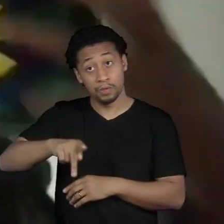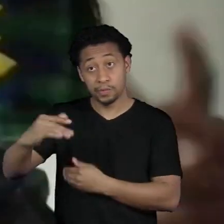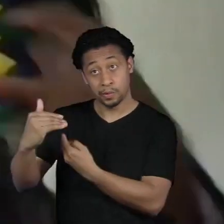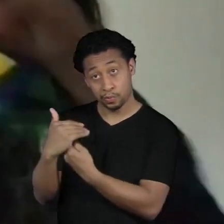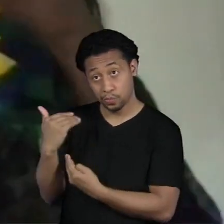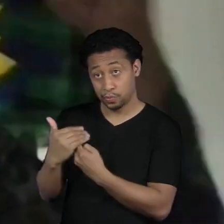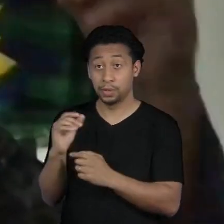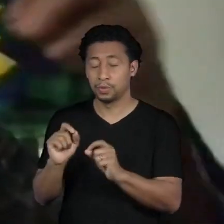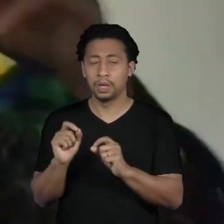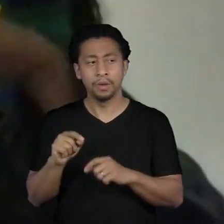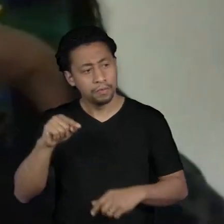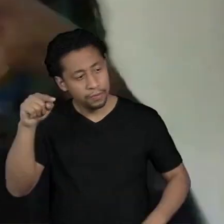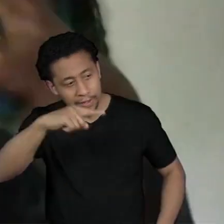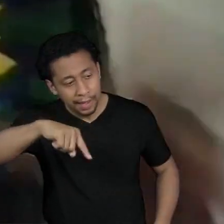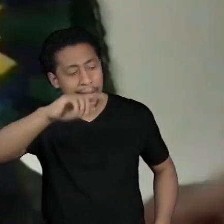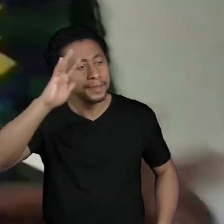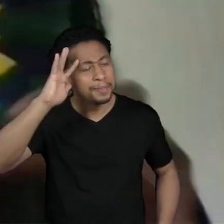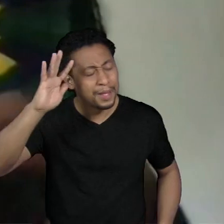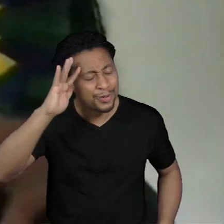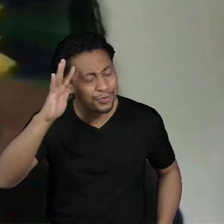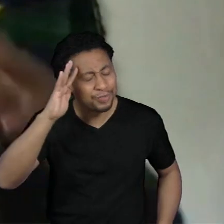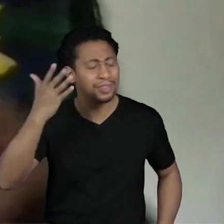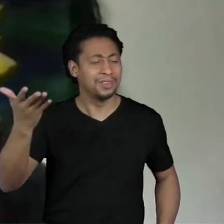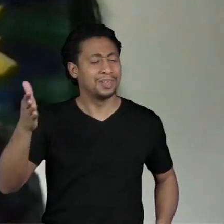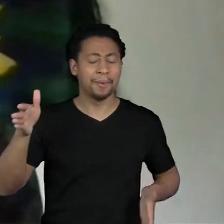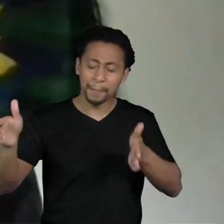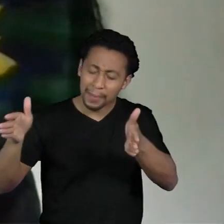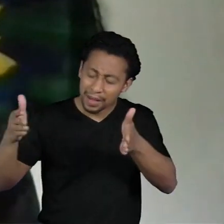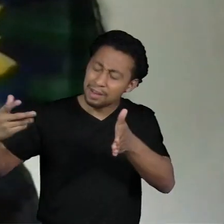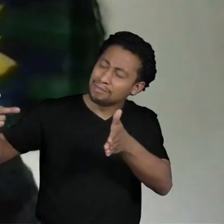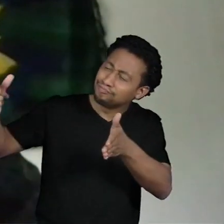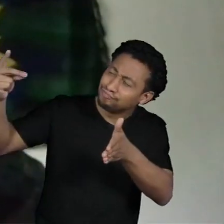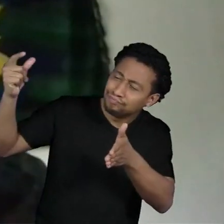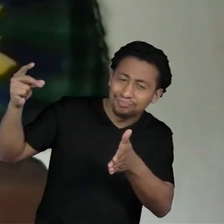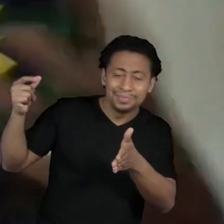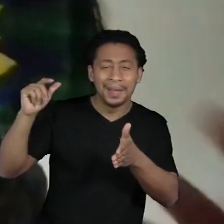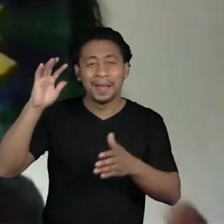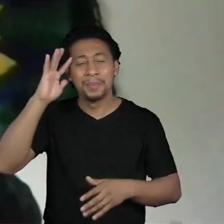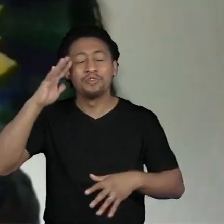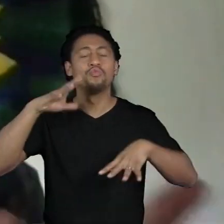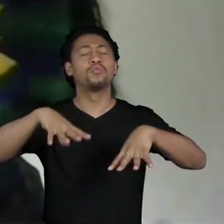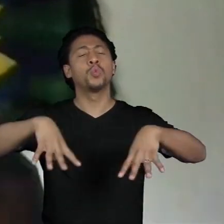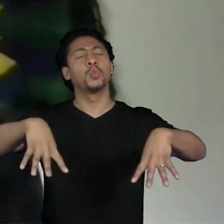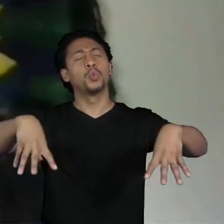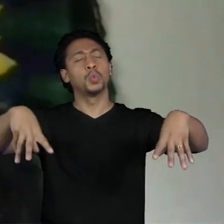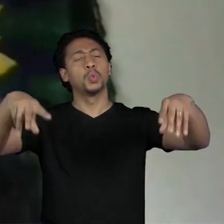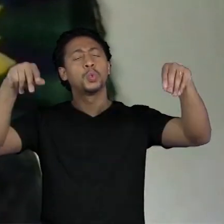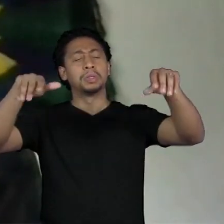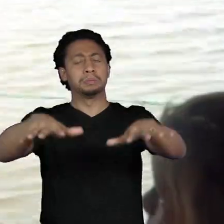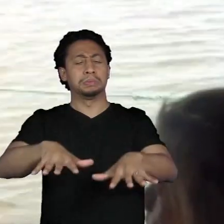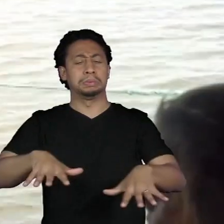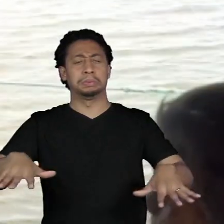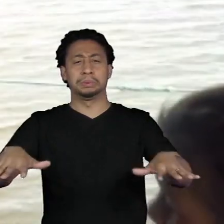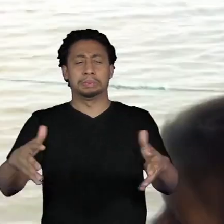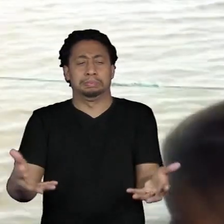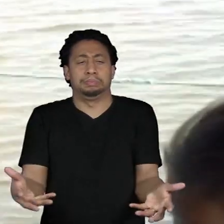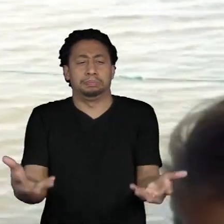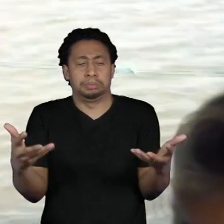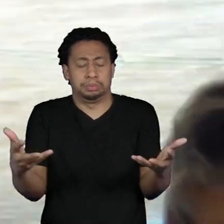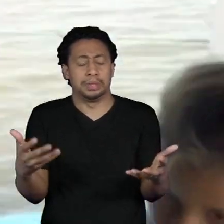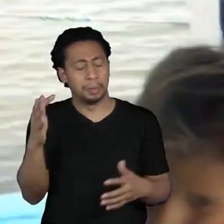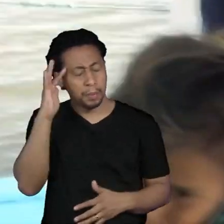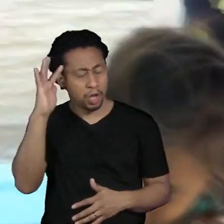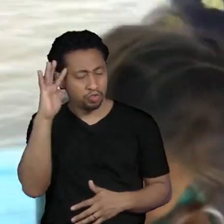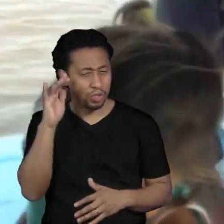imagina que você está naquela época no palácio na corte e